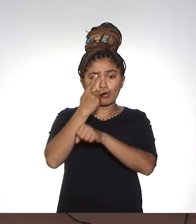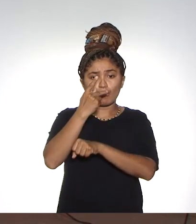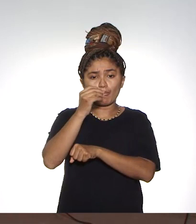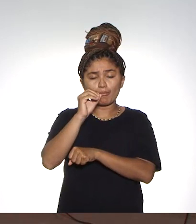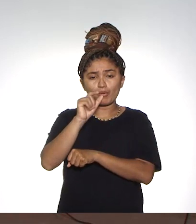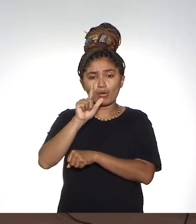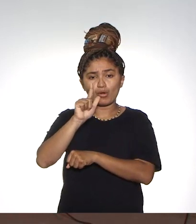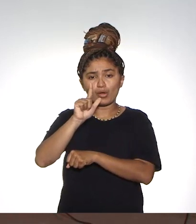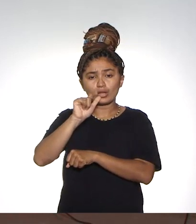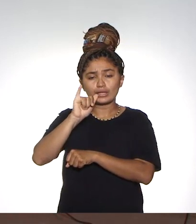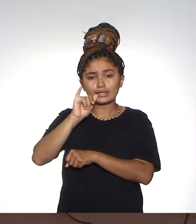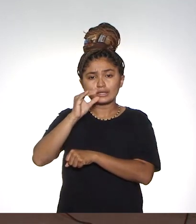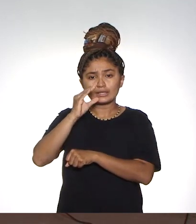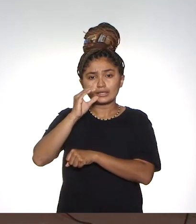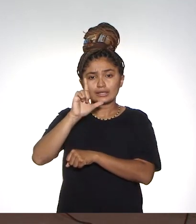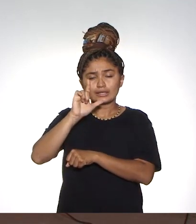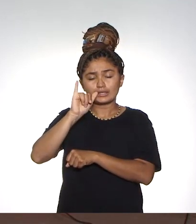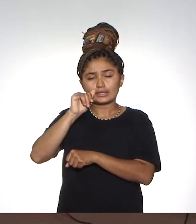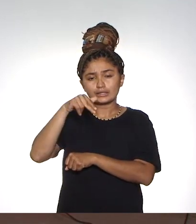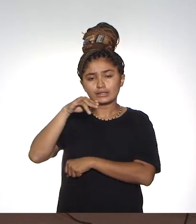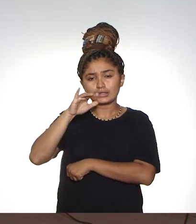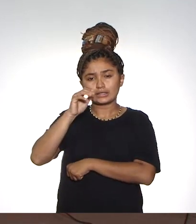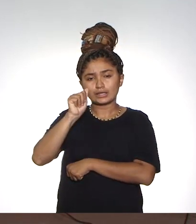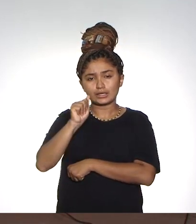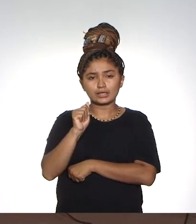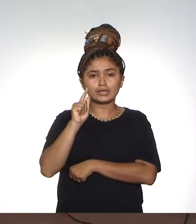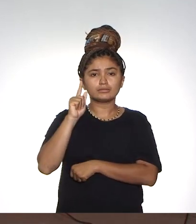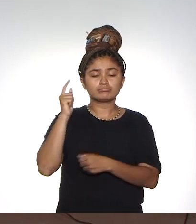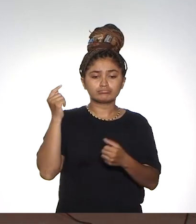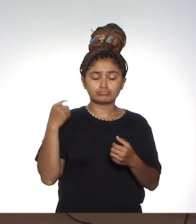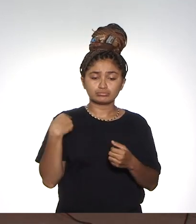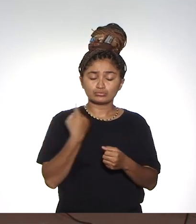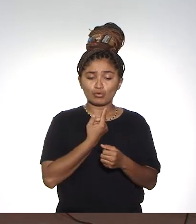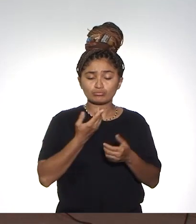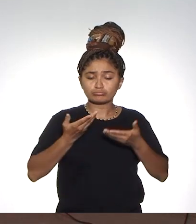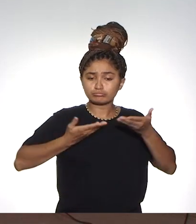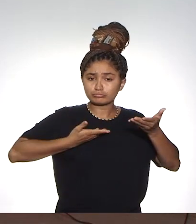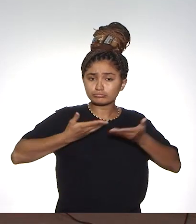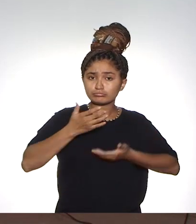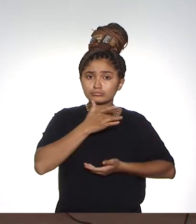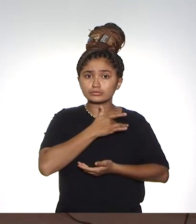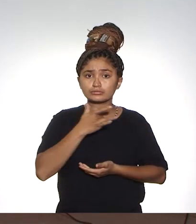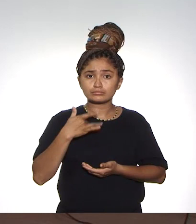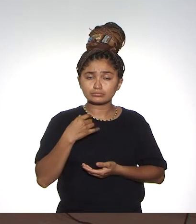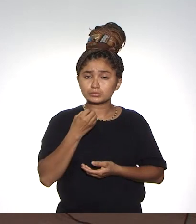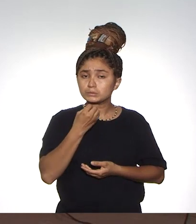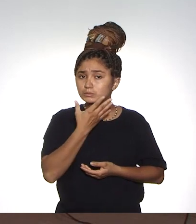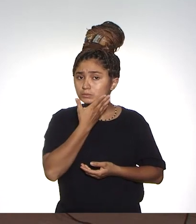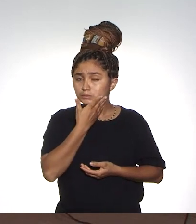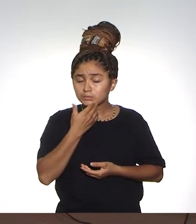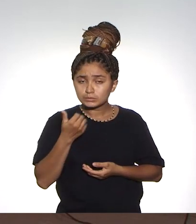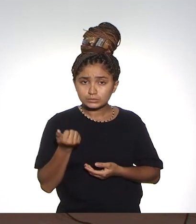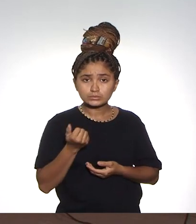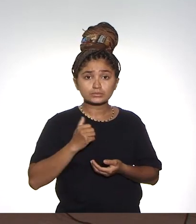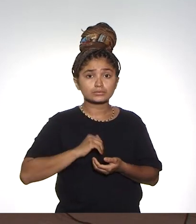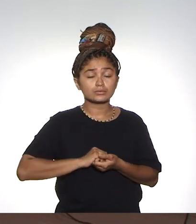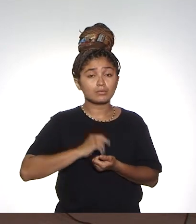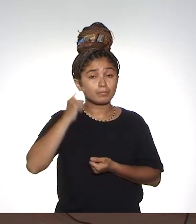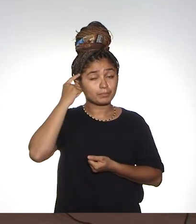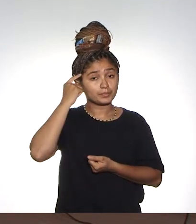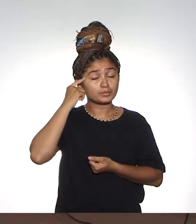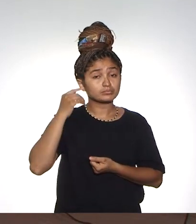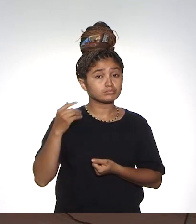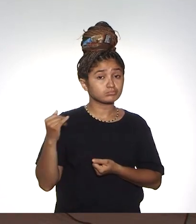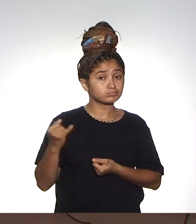será um serviço também incorporado dentro do nosso serviço de saúde. e eu acho que é importante